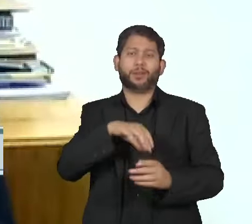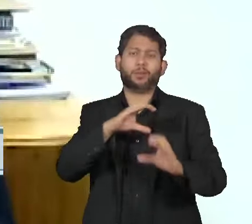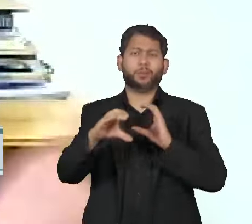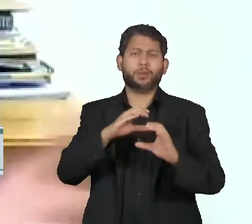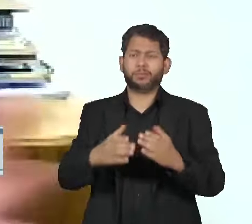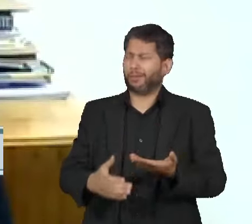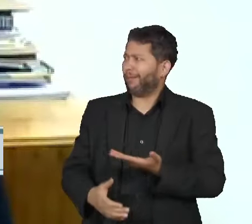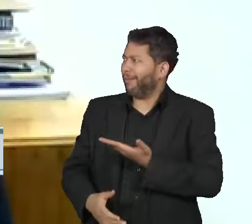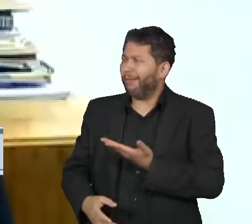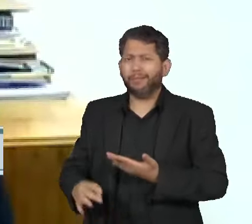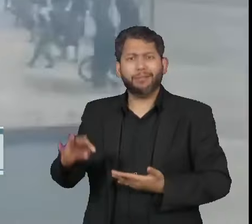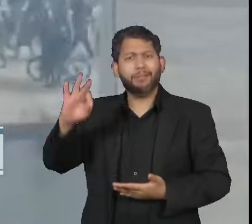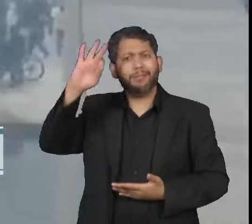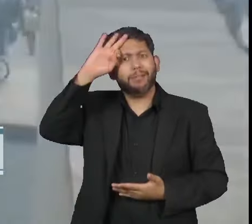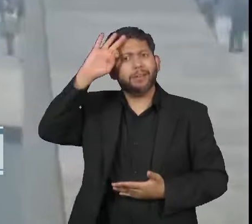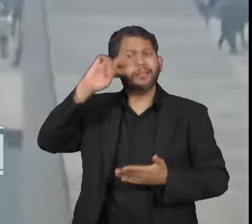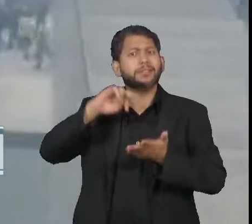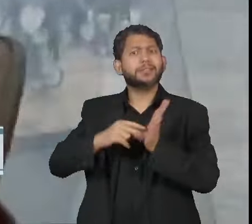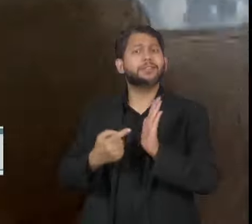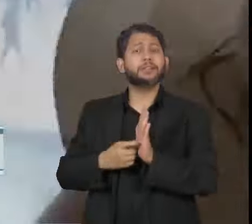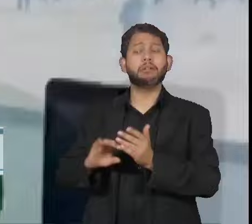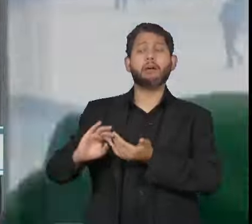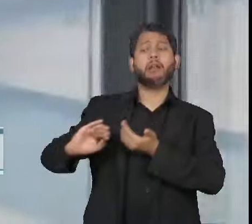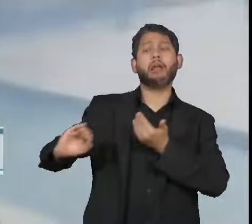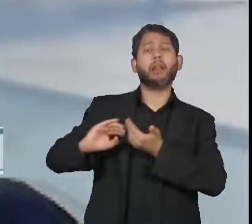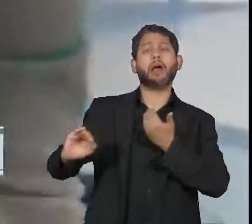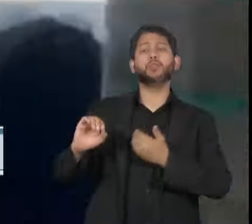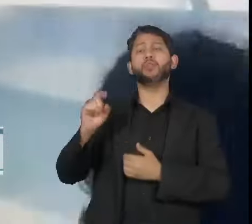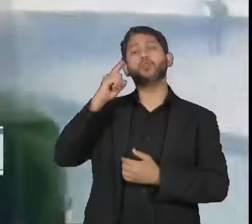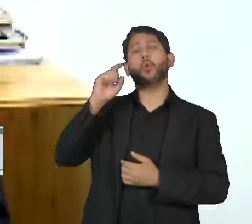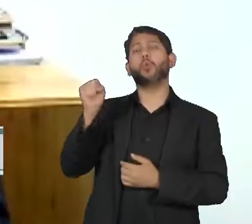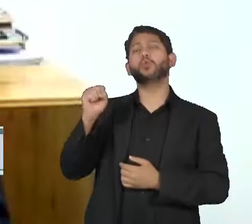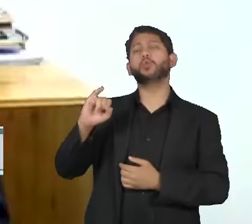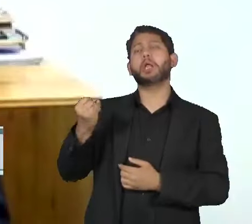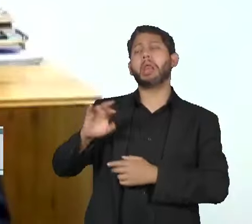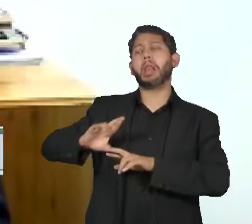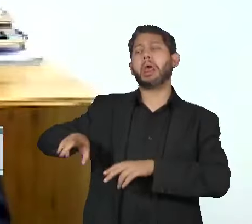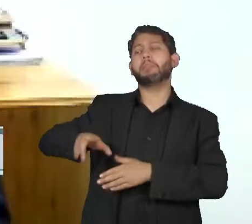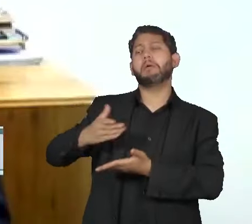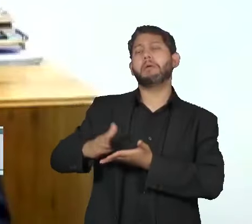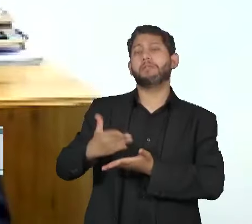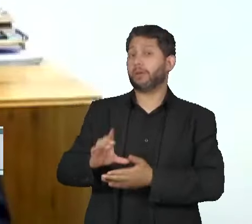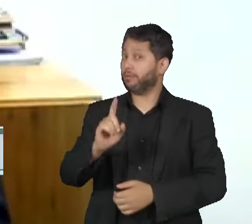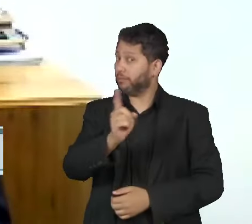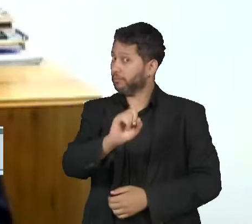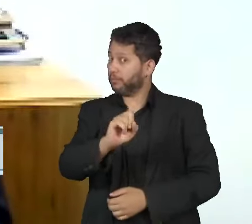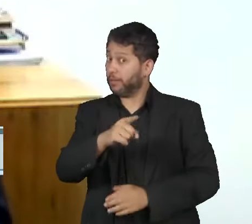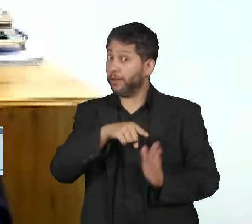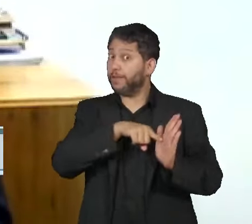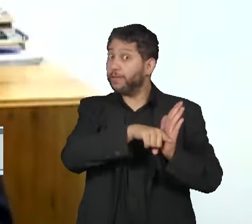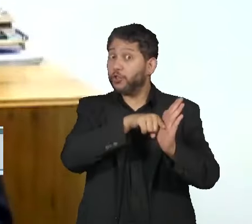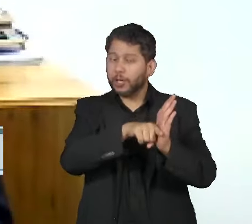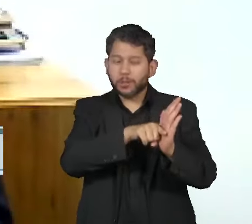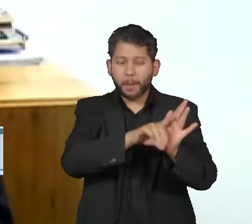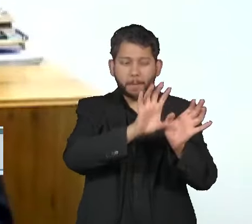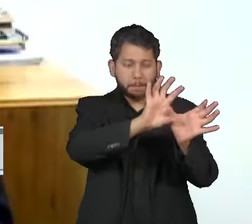discurso é uma tentativa de evitar uma ligação com os atos de 8 de janeiro. A investigação está muito próxima